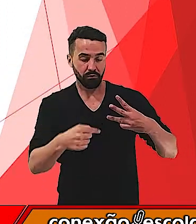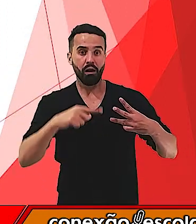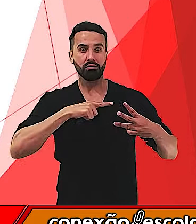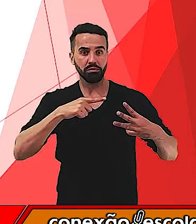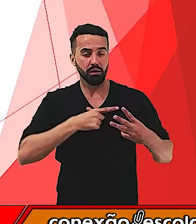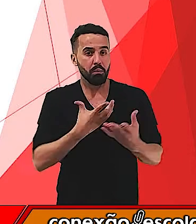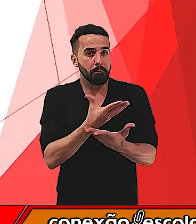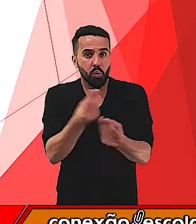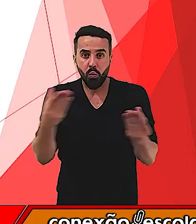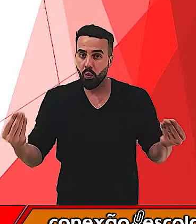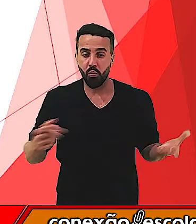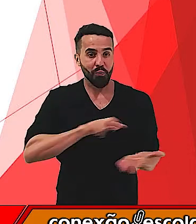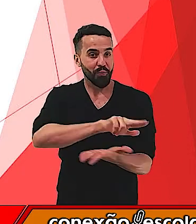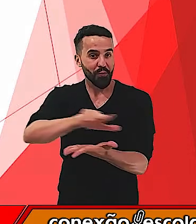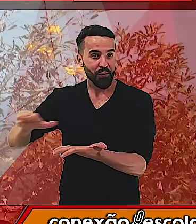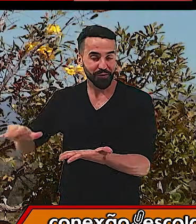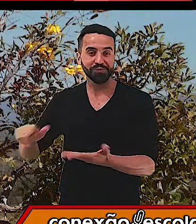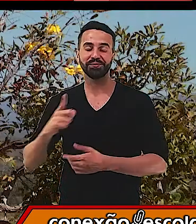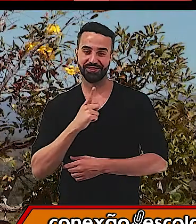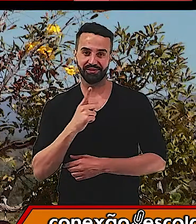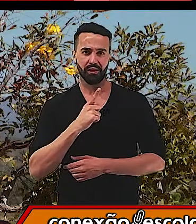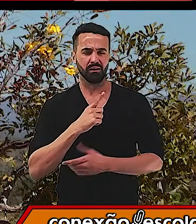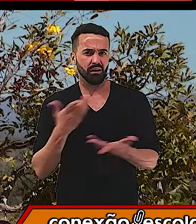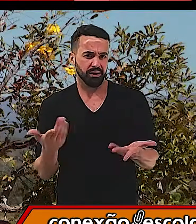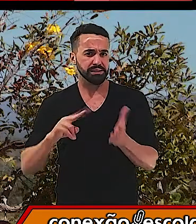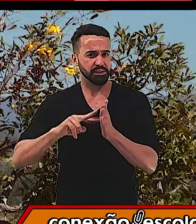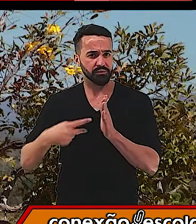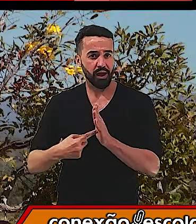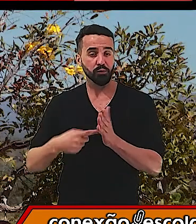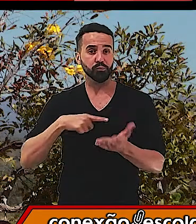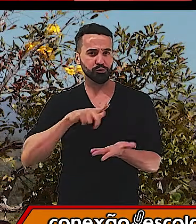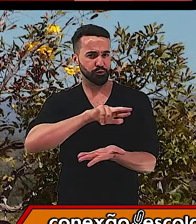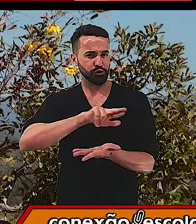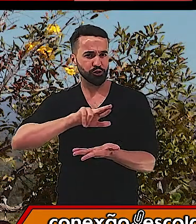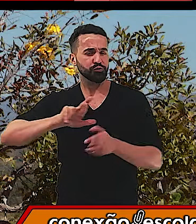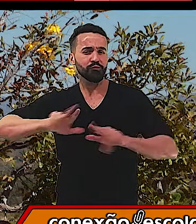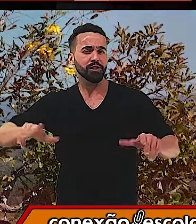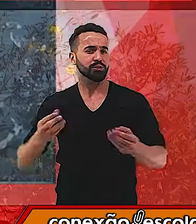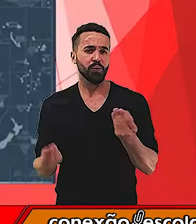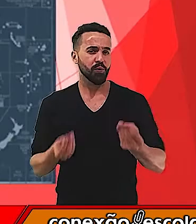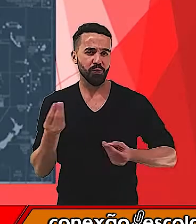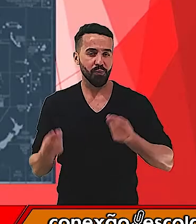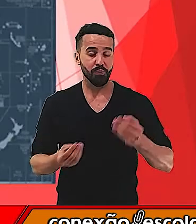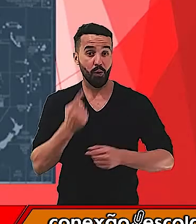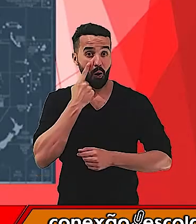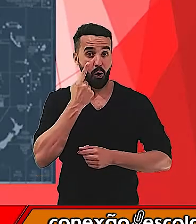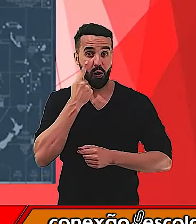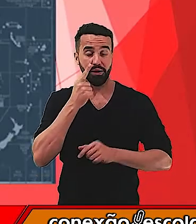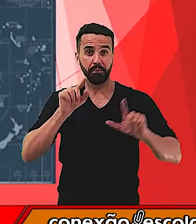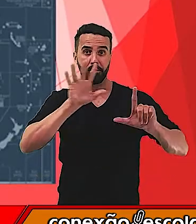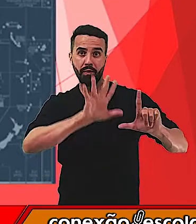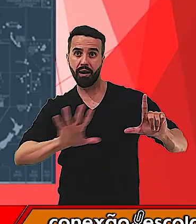Será por quê? Será que tem algum significado diferente? Olha só, dá uma olhadinha nesse mapa.